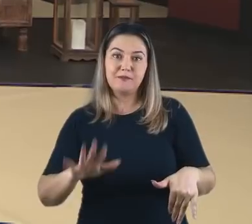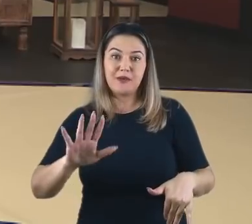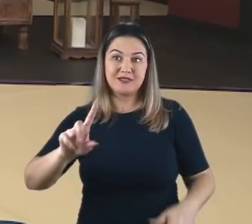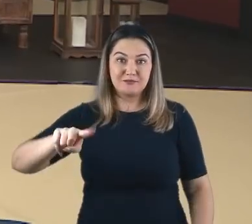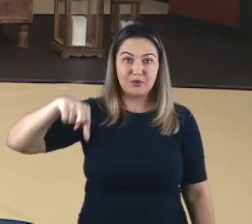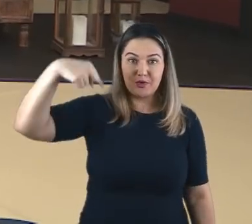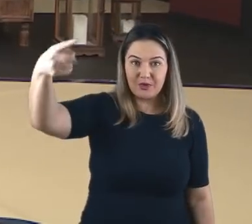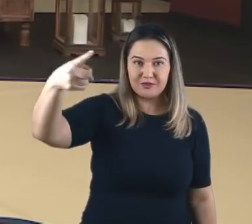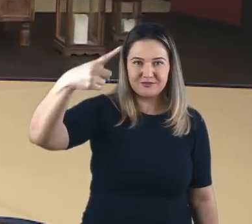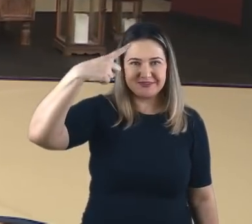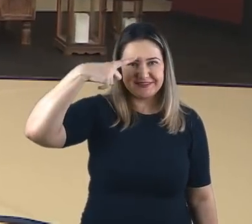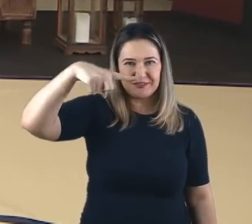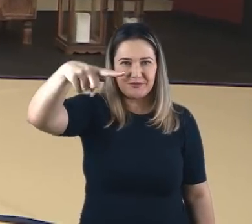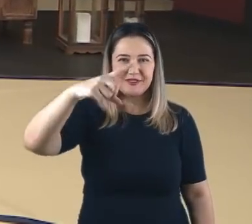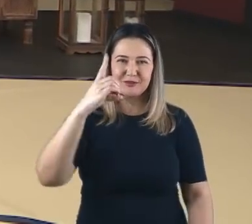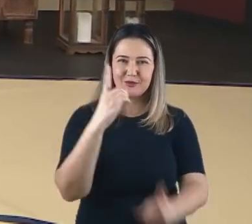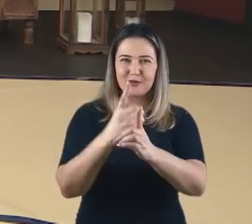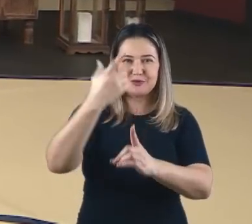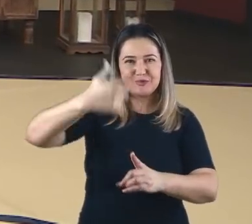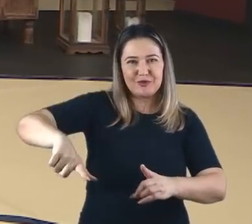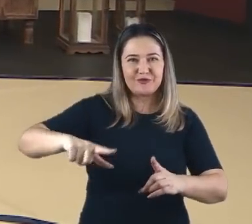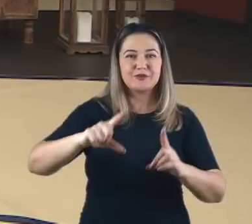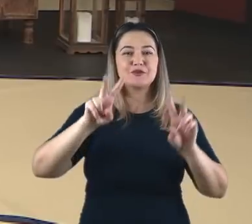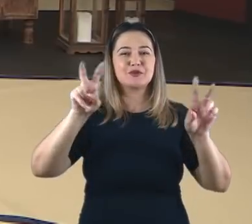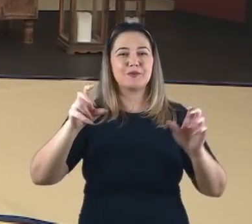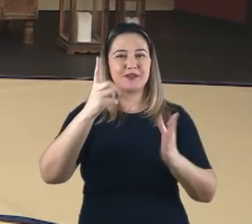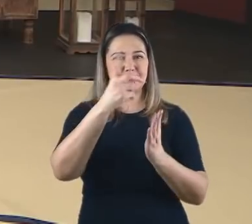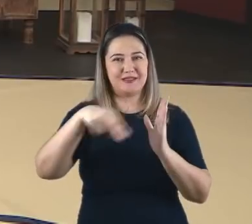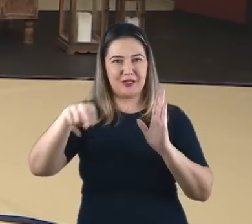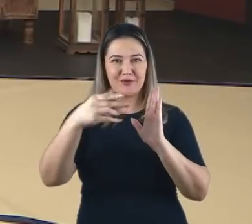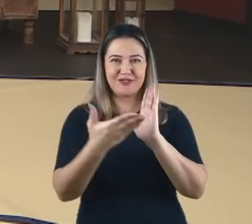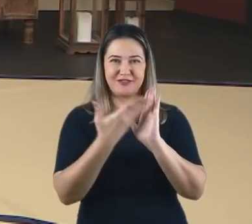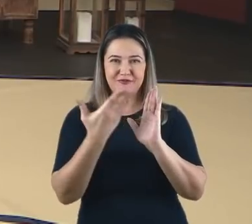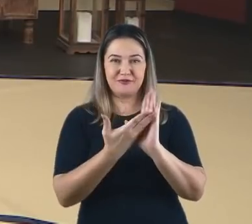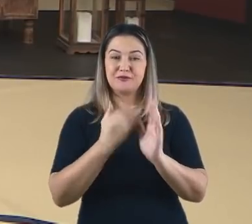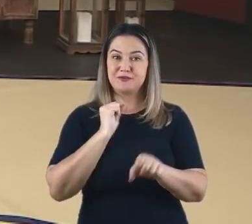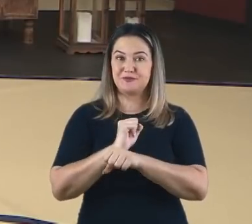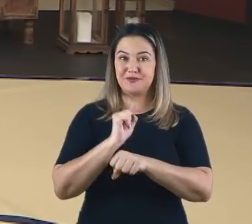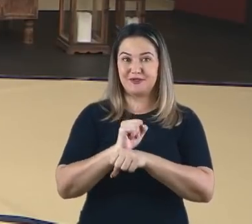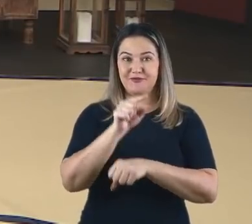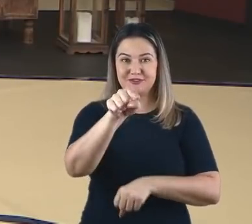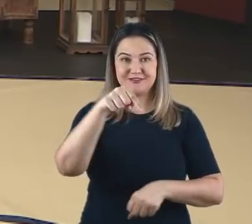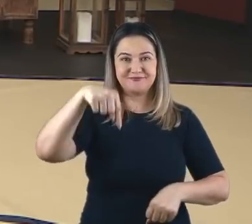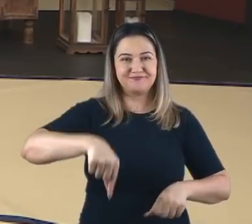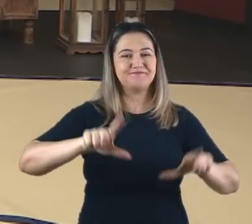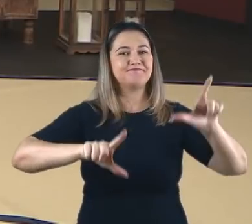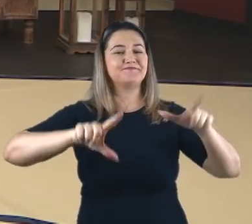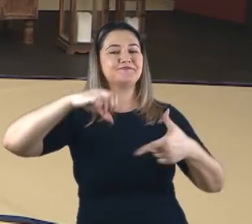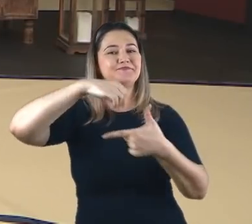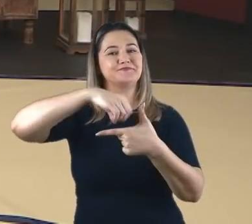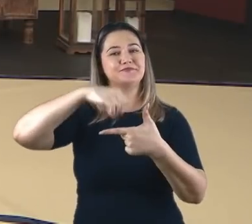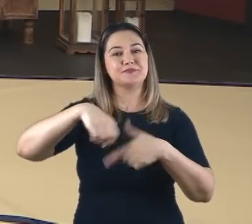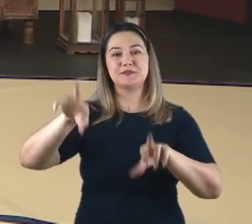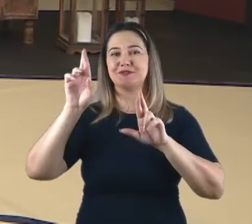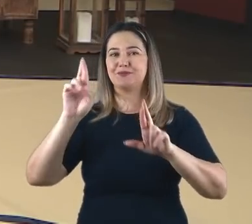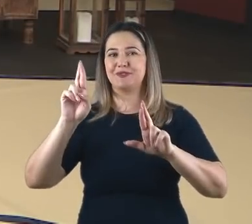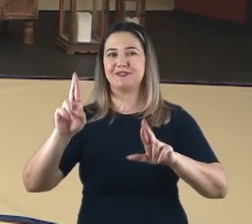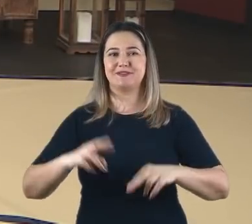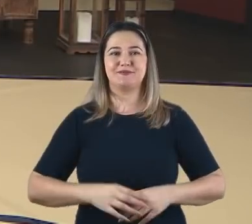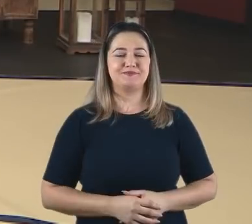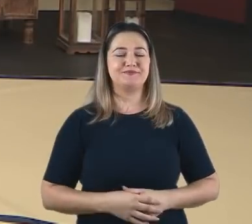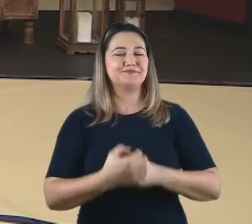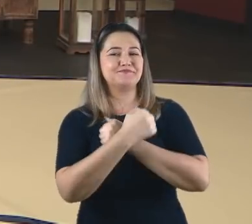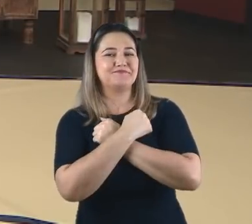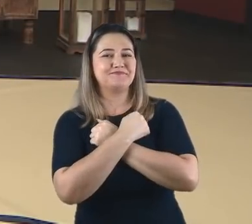encontro para falar sobre as profecias de Daniel portanto eu aguardo você aqui na TV Novo Tempo no canal da esperança